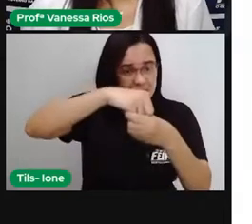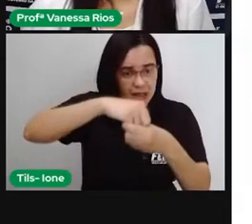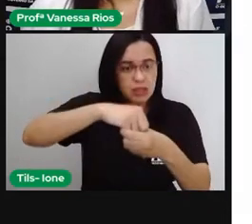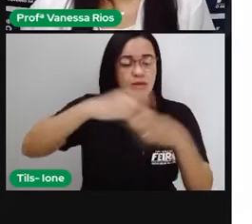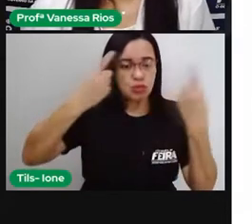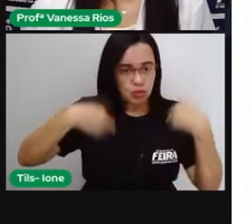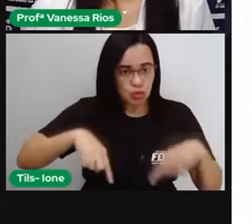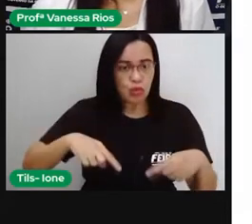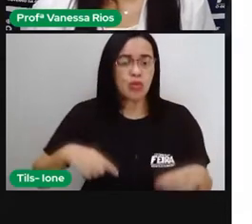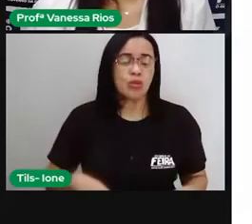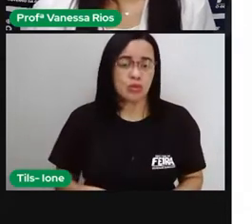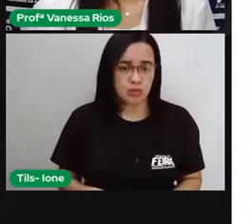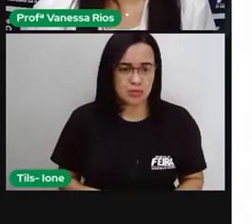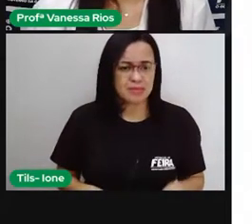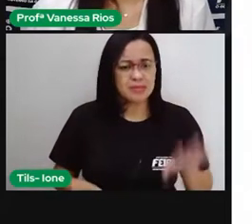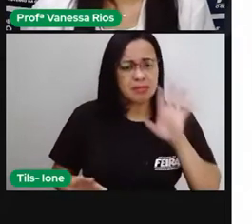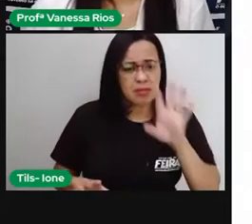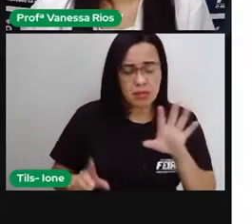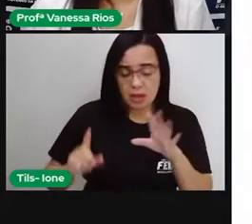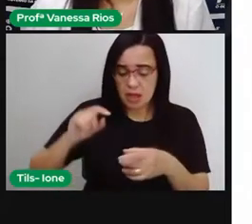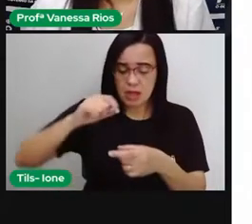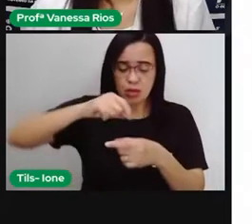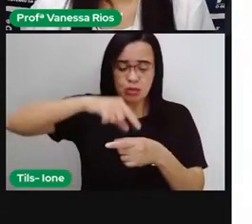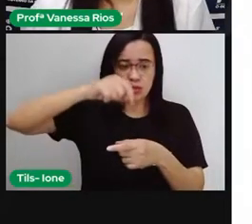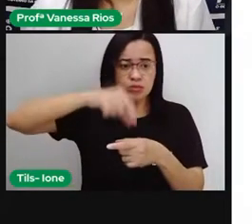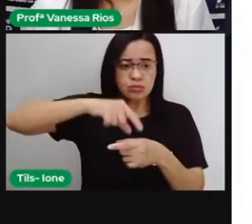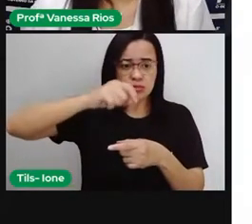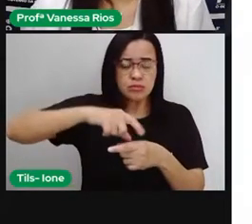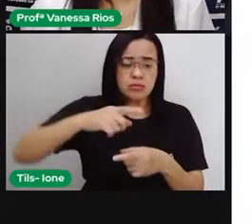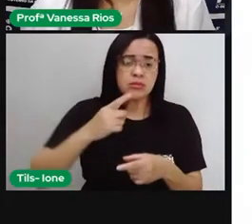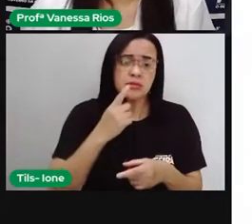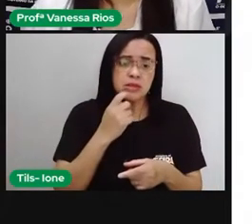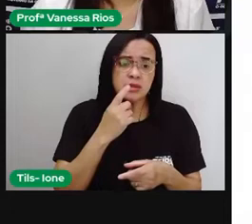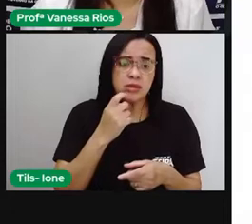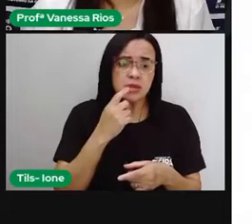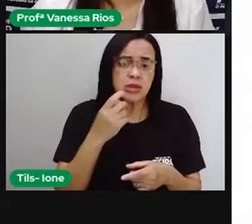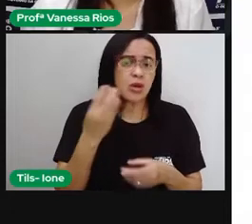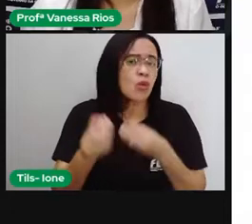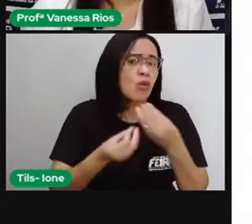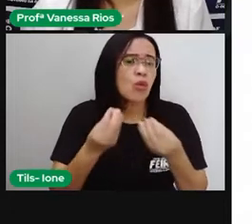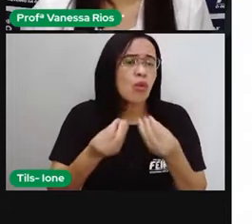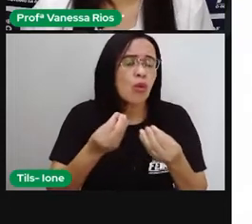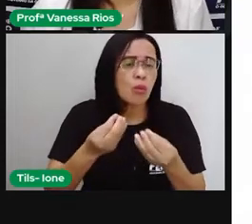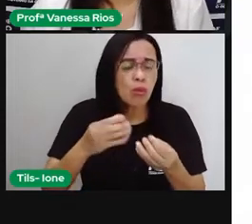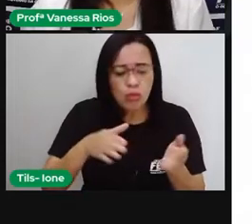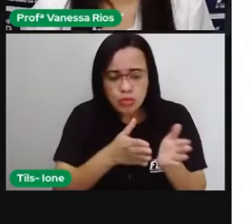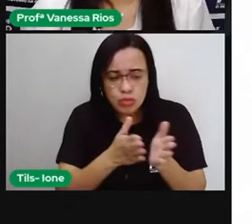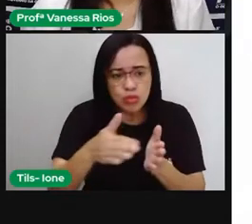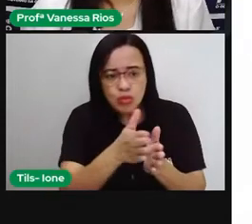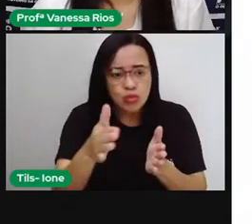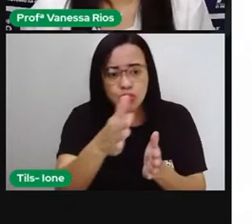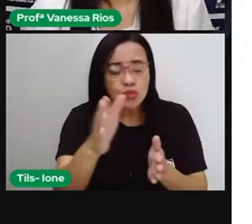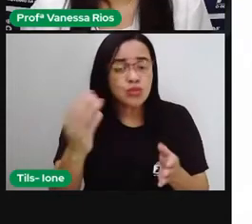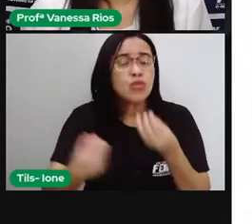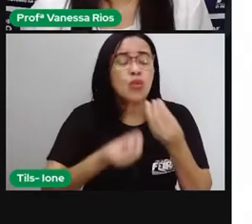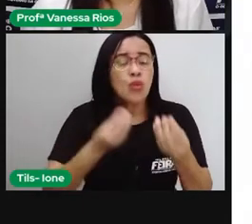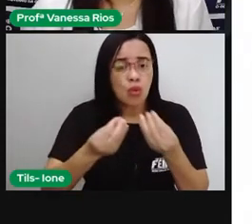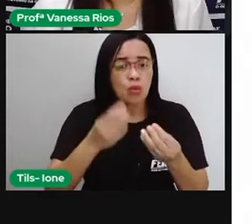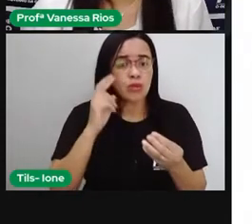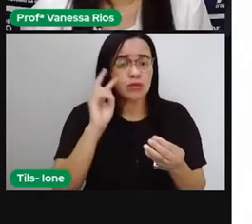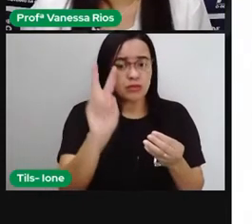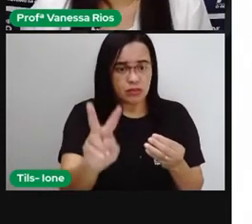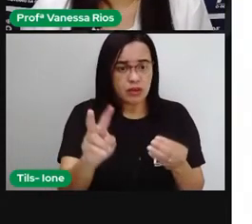E aí, por onde é que o sangue passa? O sangue passa aí por todo o nosso corpo. A Pro colocou aí essa imagem para a gente